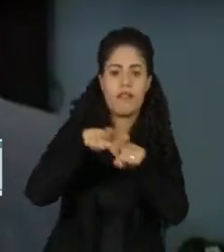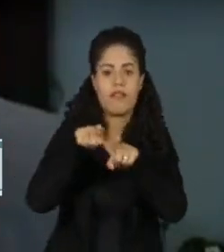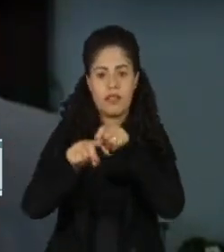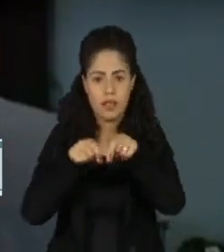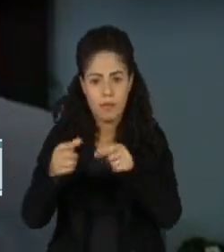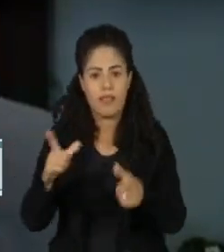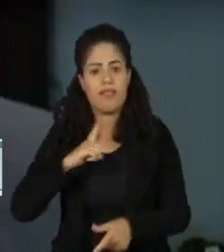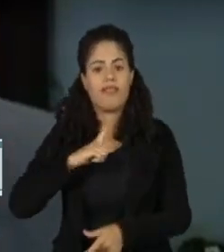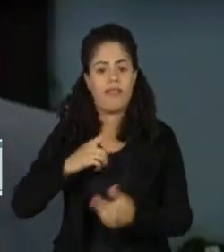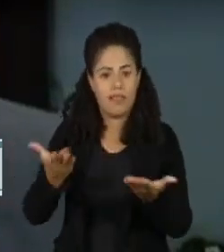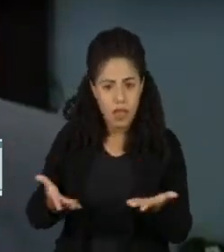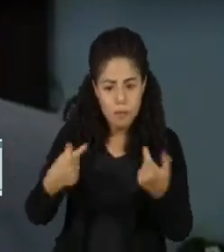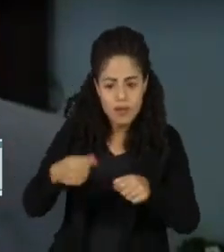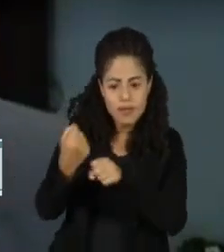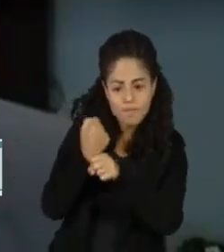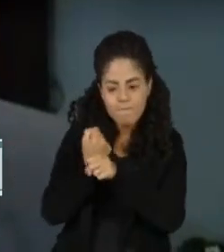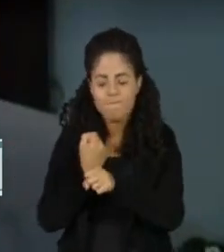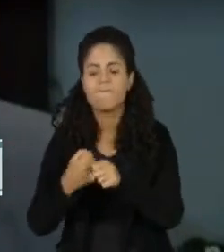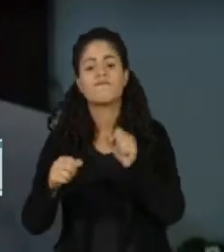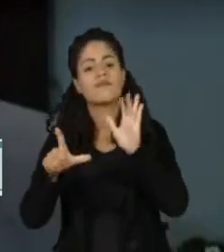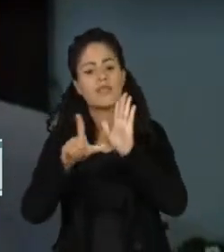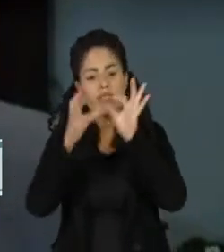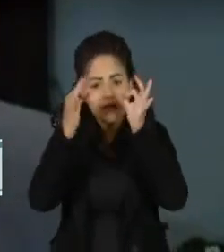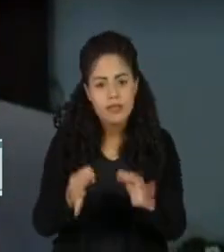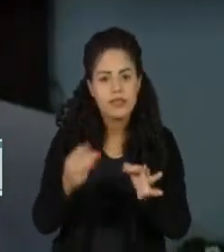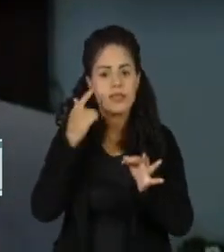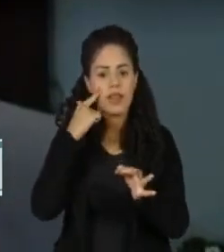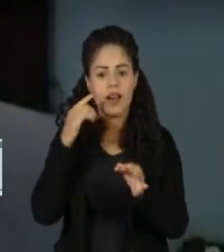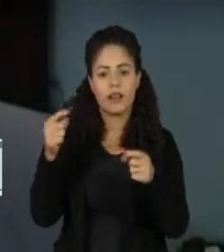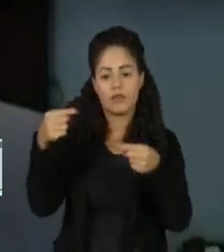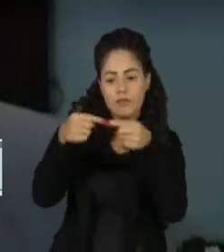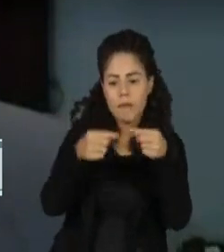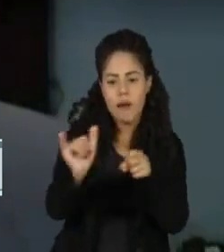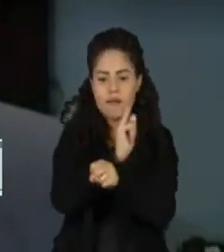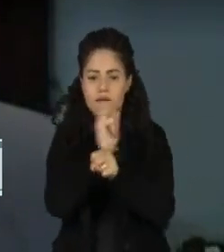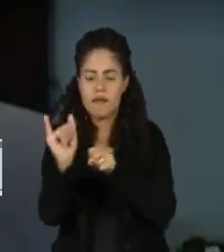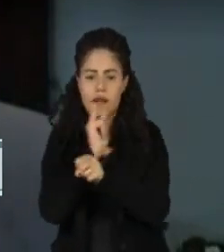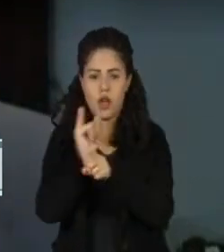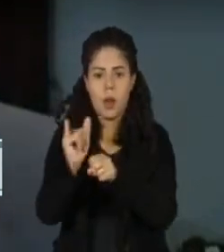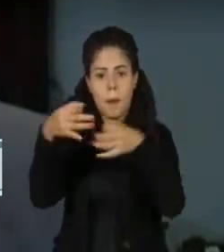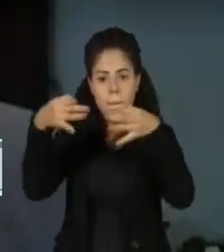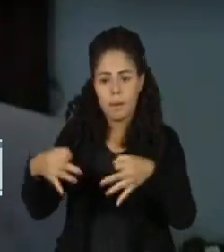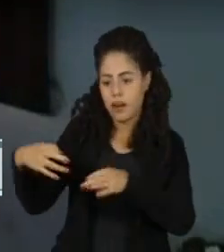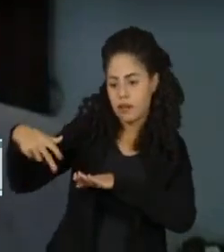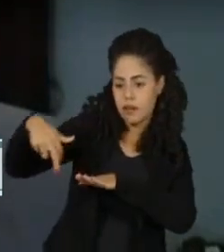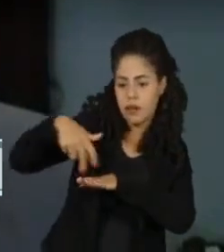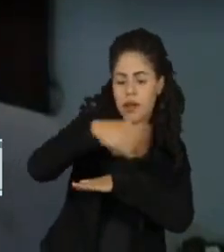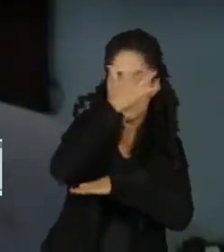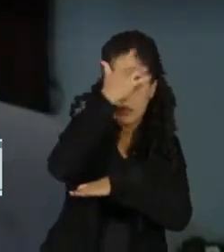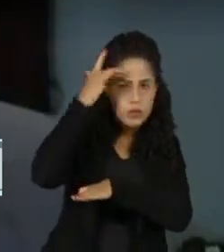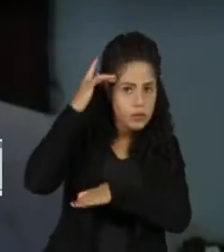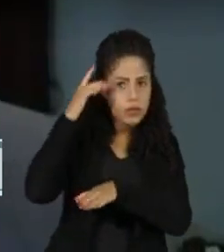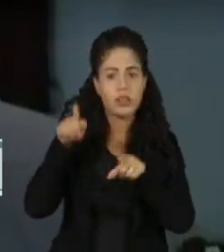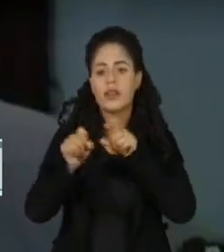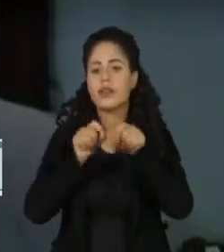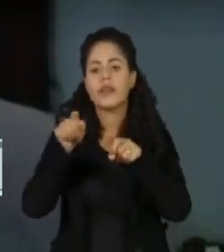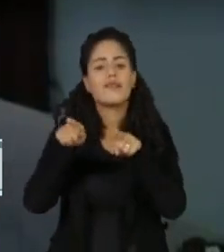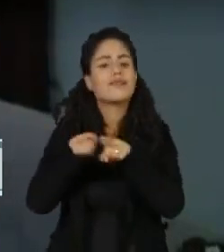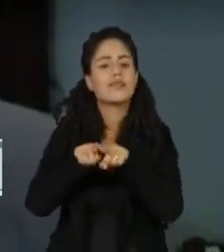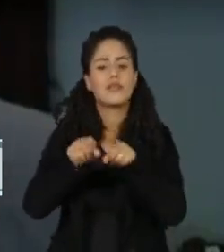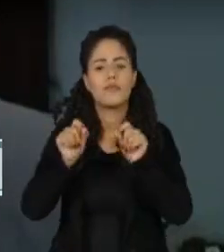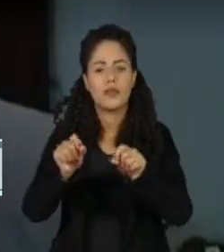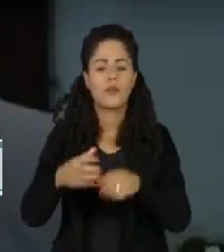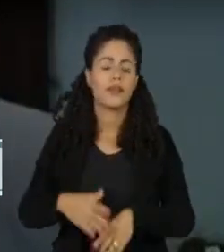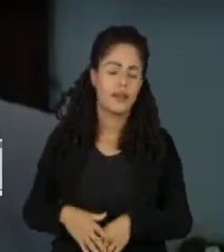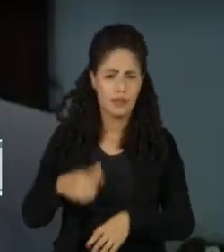Mas isso se torna inviável devido às características da marginais Pinheiros e Tietê de ser muito grande e se